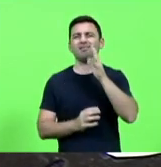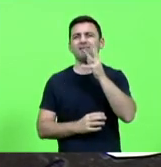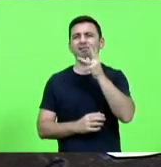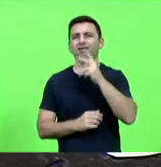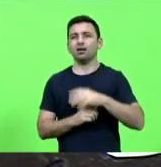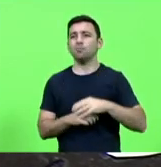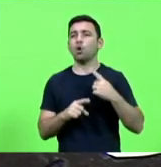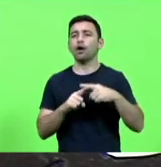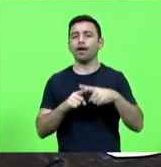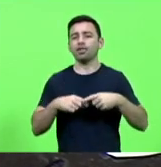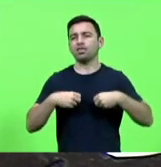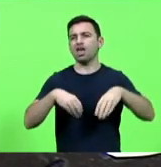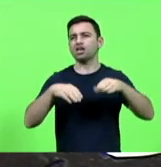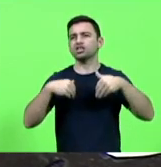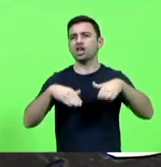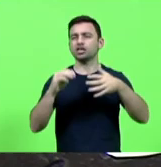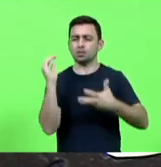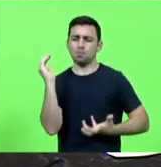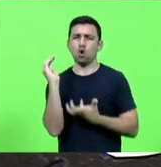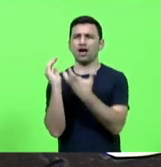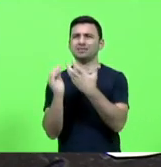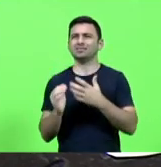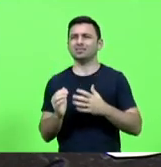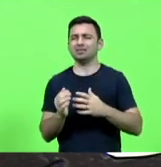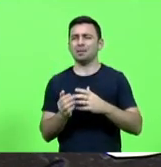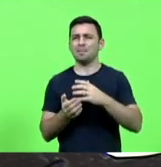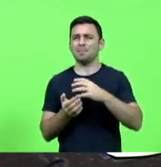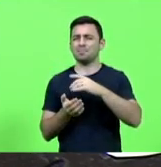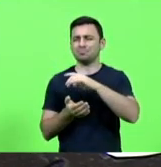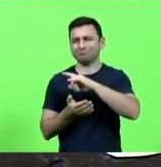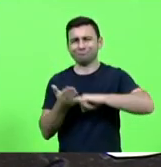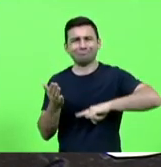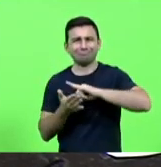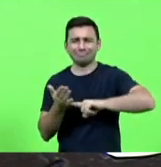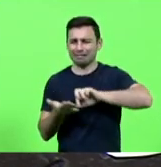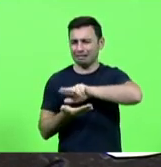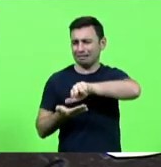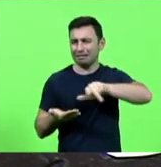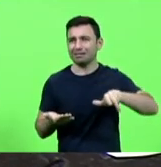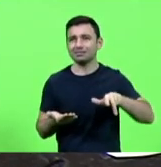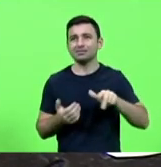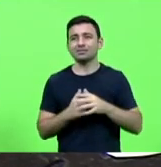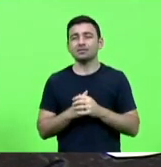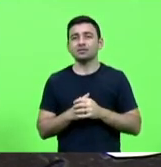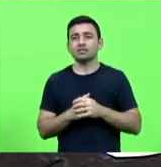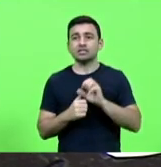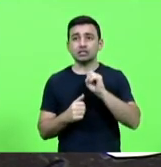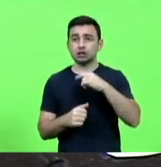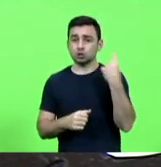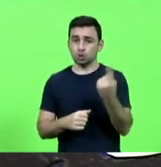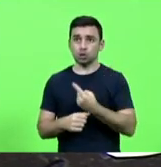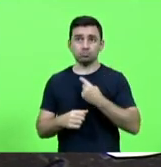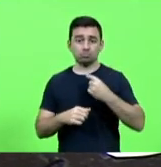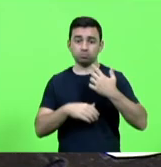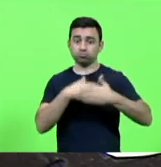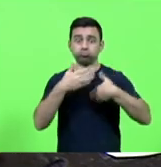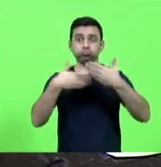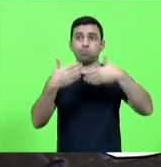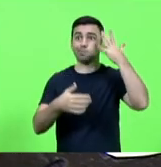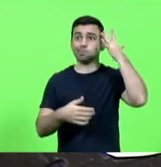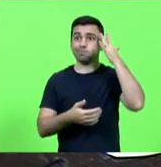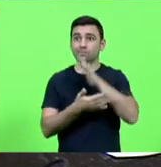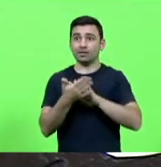mercado de burocracia continue existindo no Brasil enquanto nós não amadurecermos e começarmos a focar